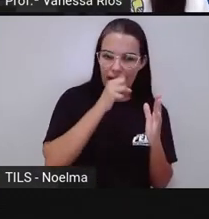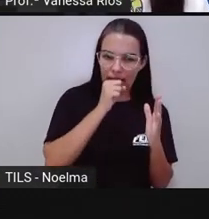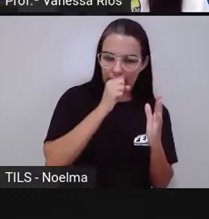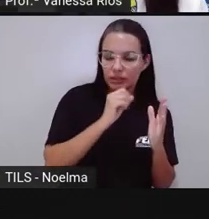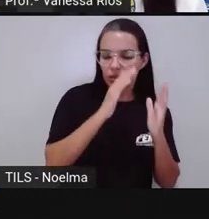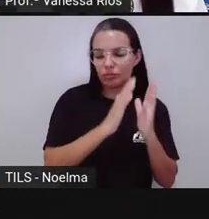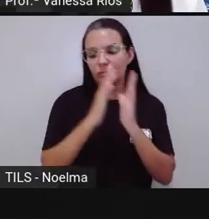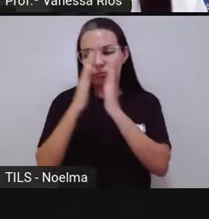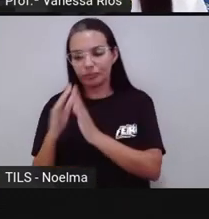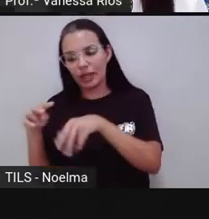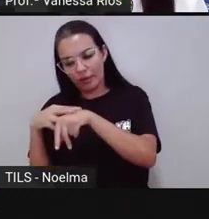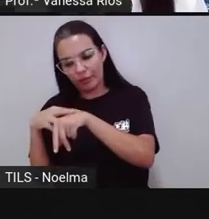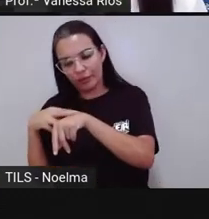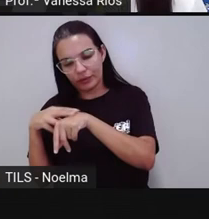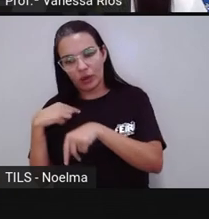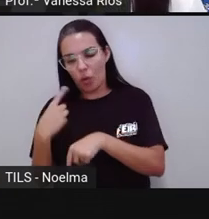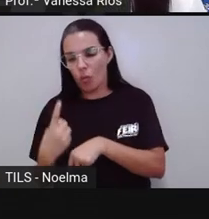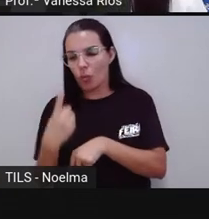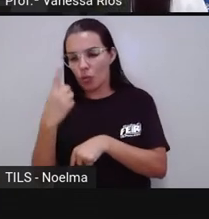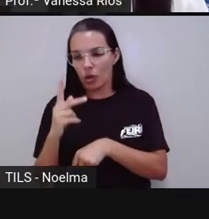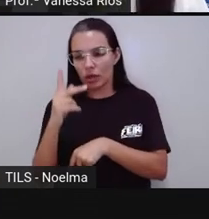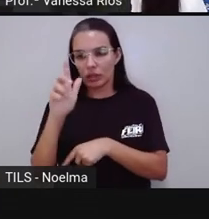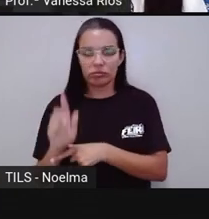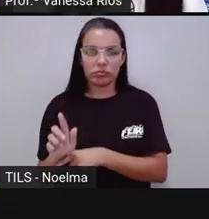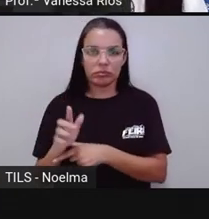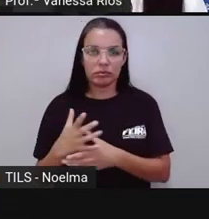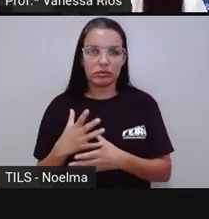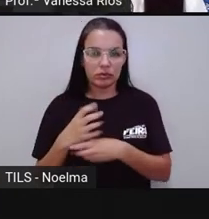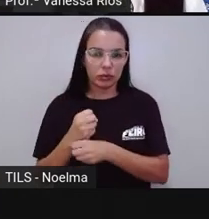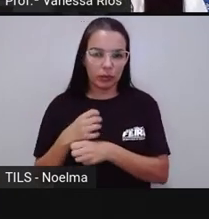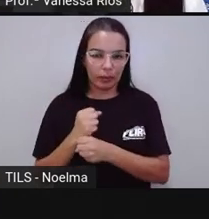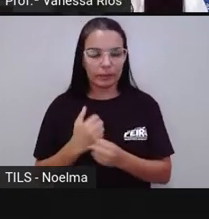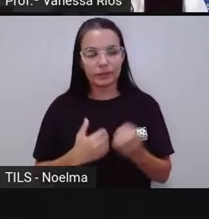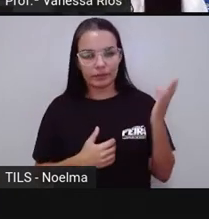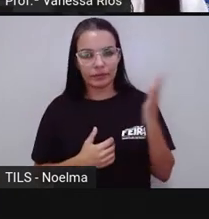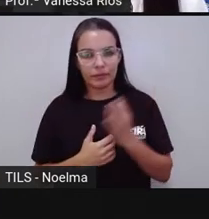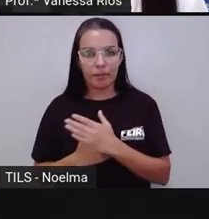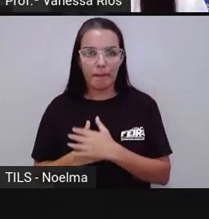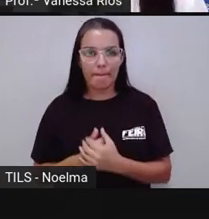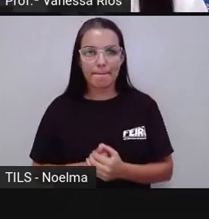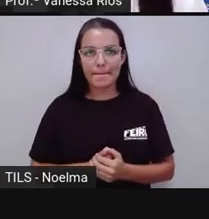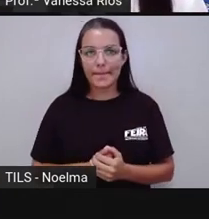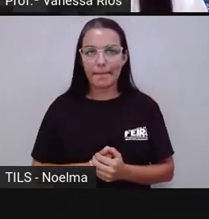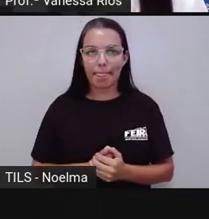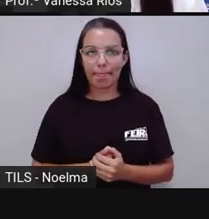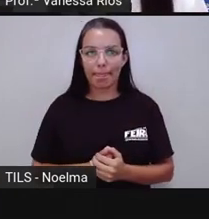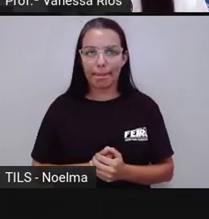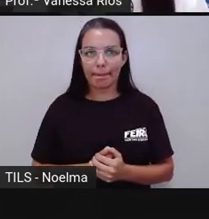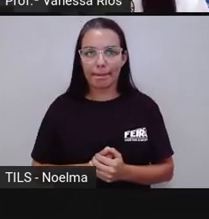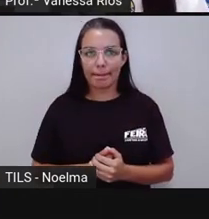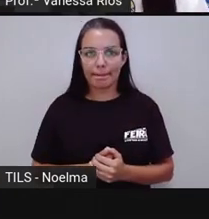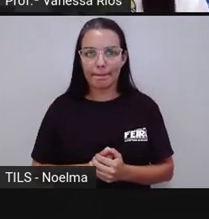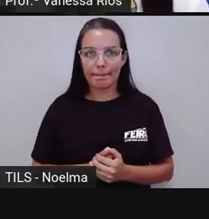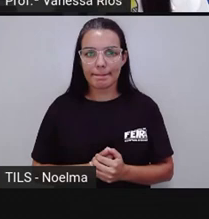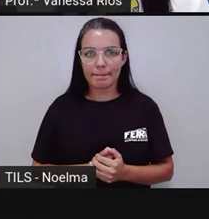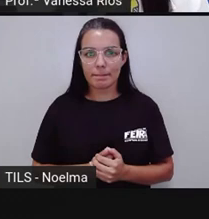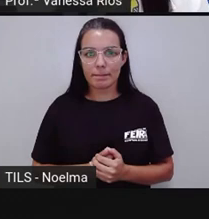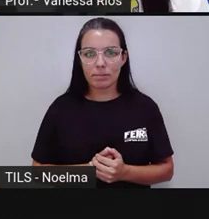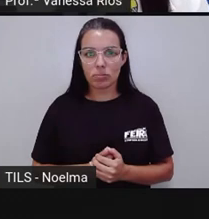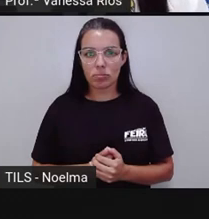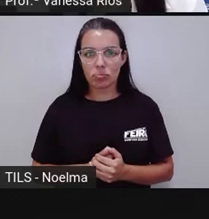para outro, certo? Então, quero juntar um quilograma de fruta. Então, a prova é pegar um melão,